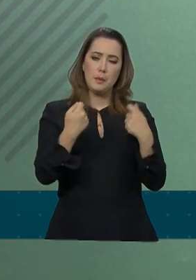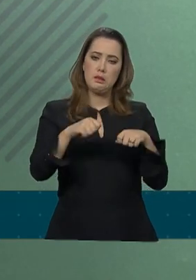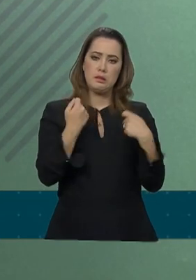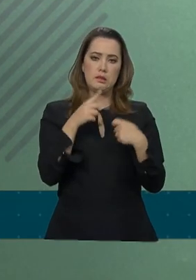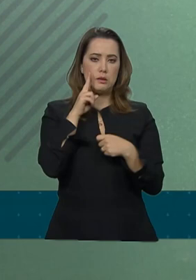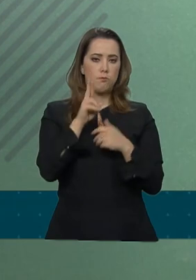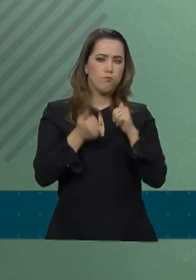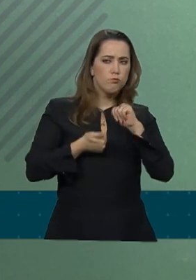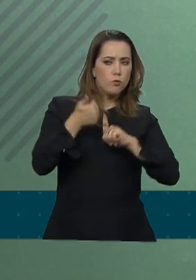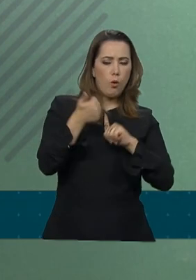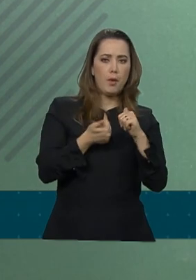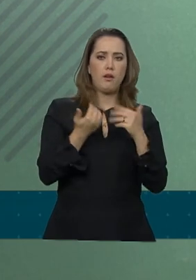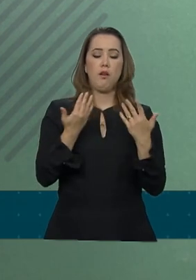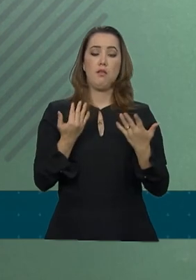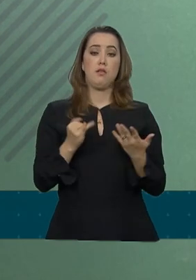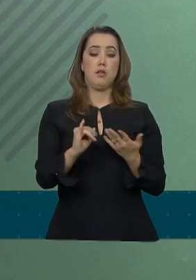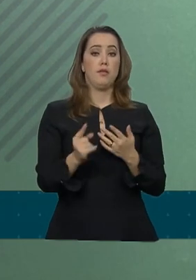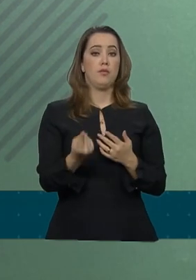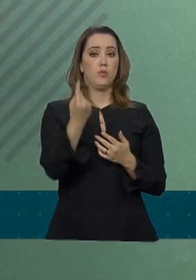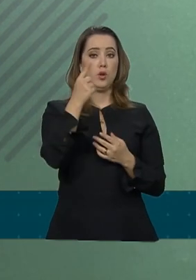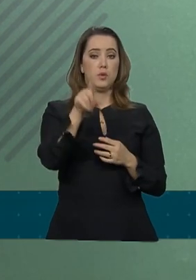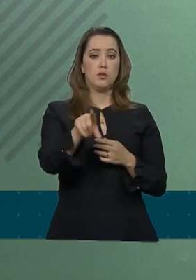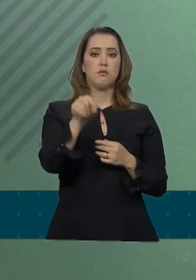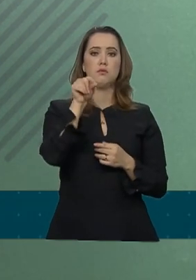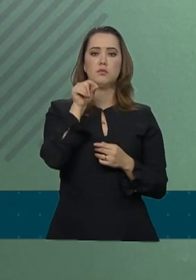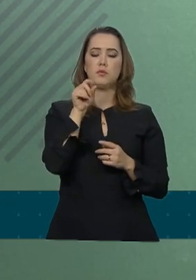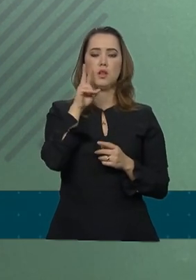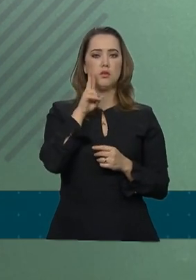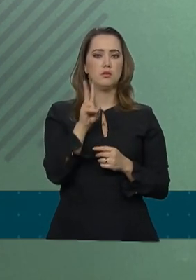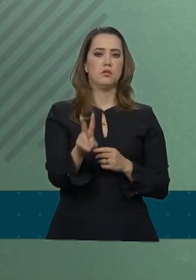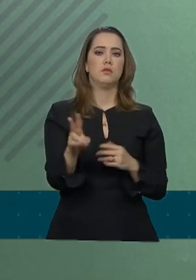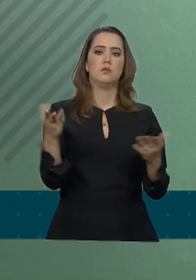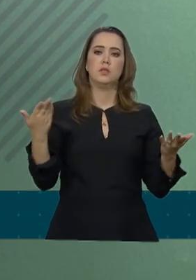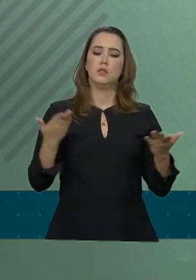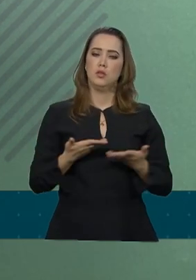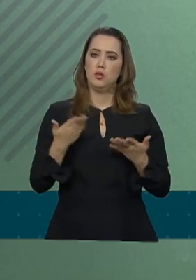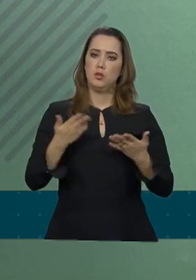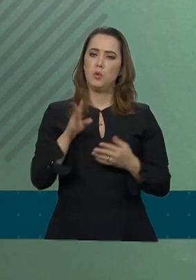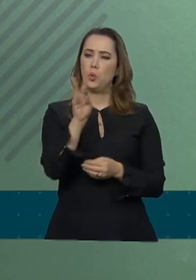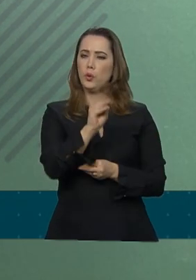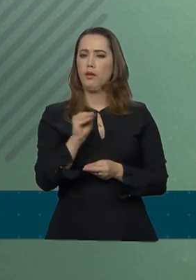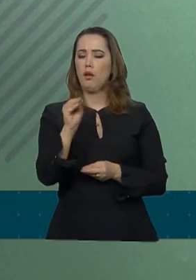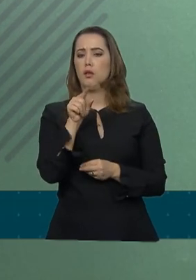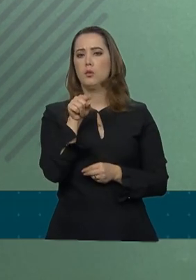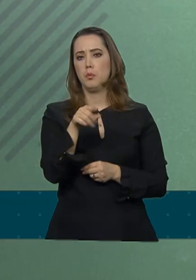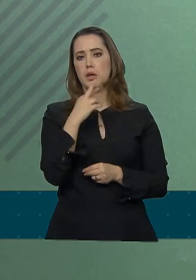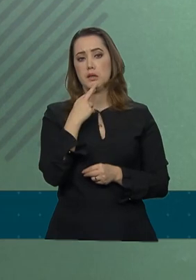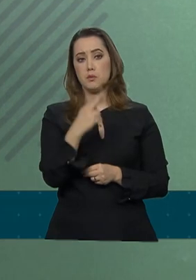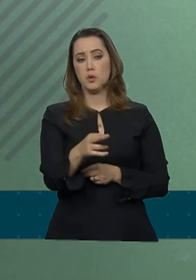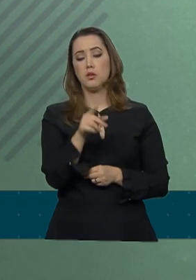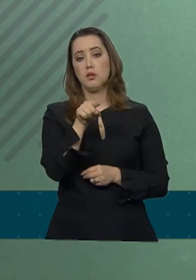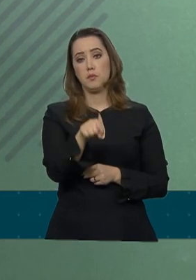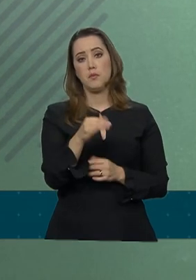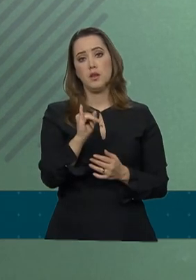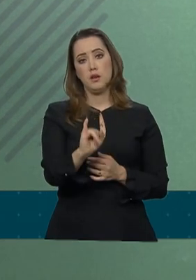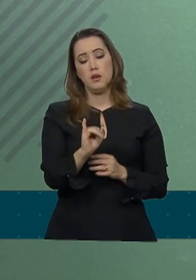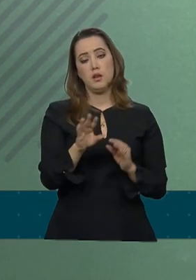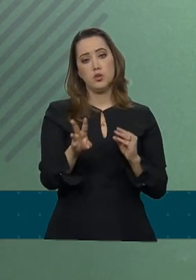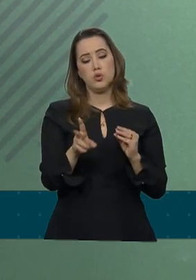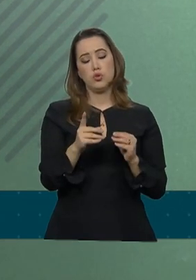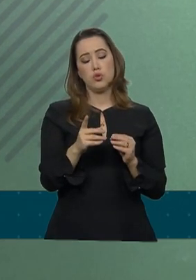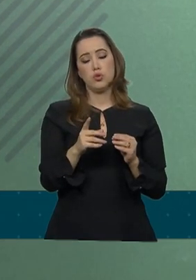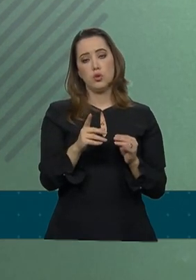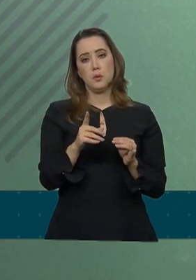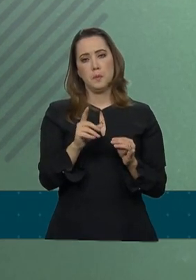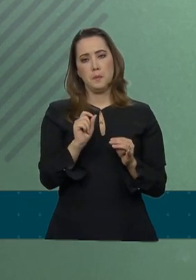ser levados em consideração, e uma das opções que se vislumbra para atender essa demanda seria a de inserir